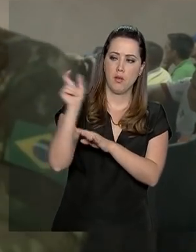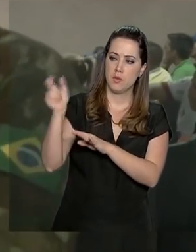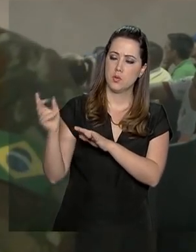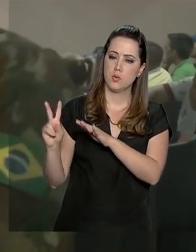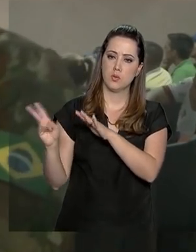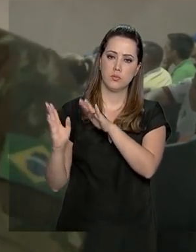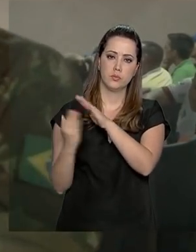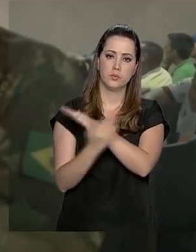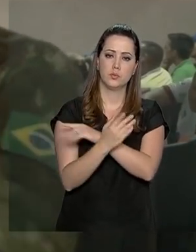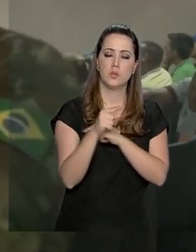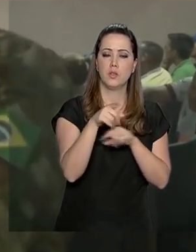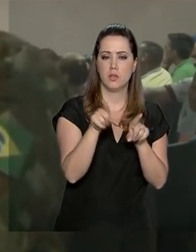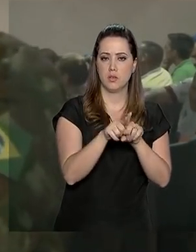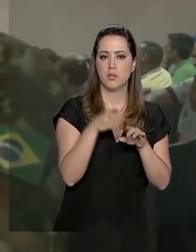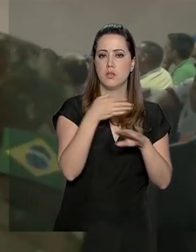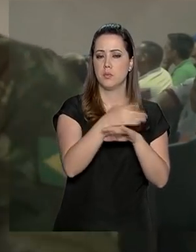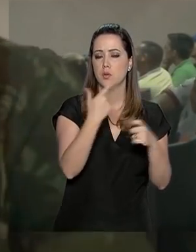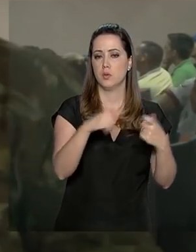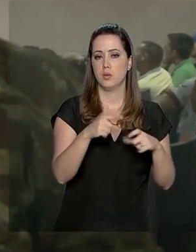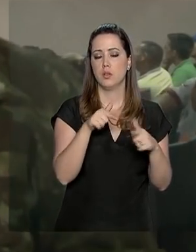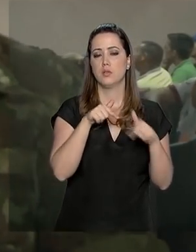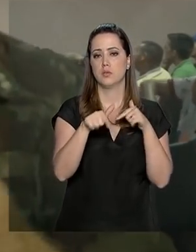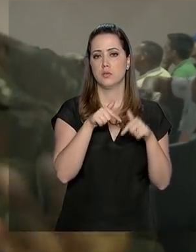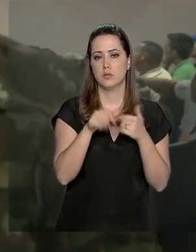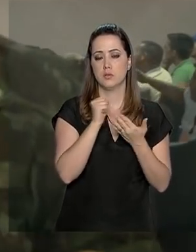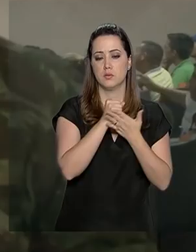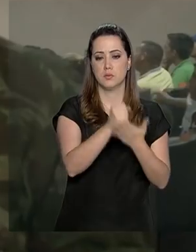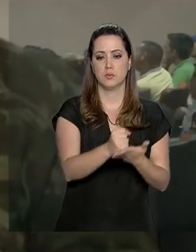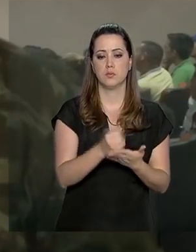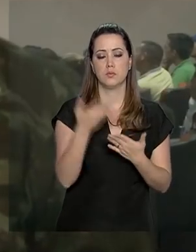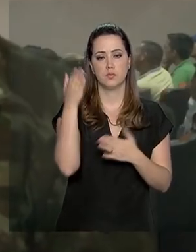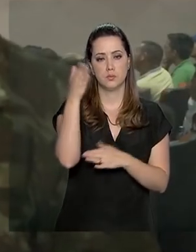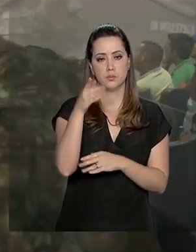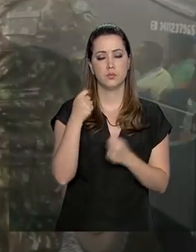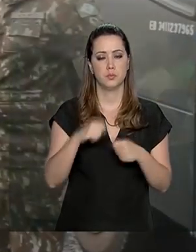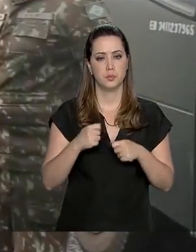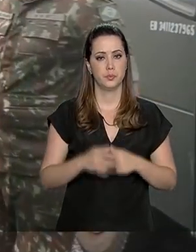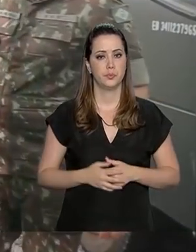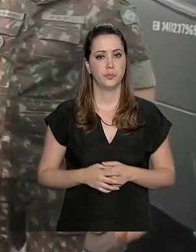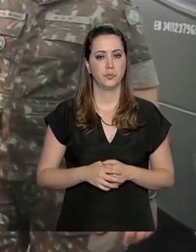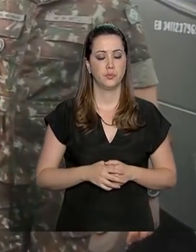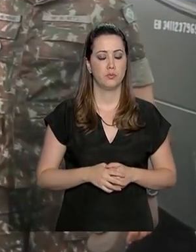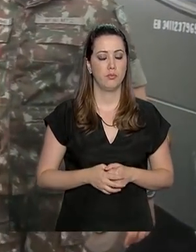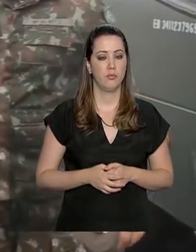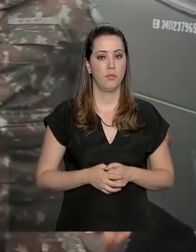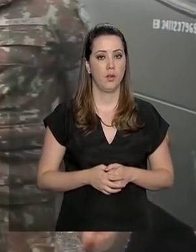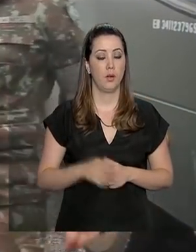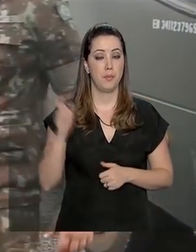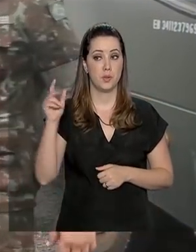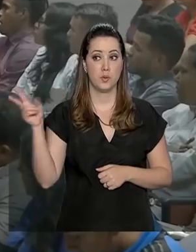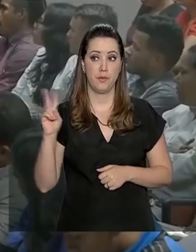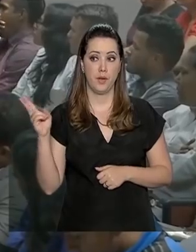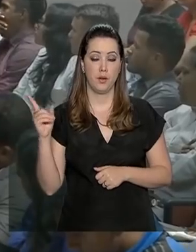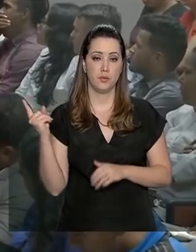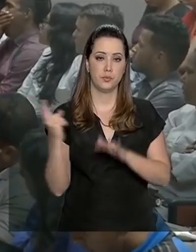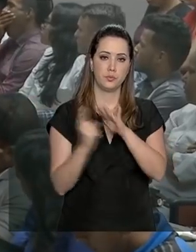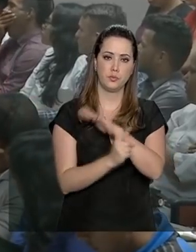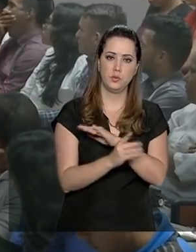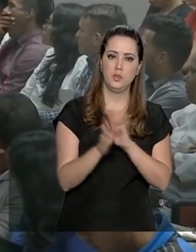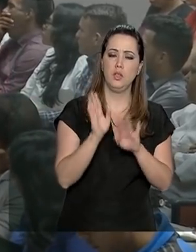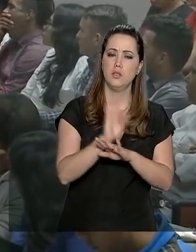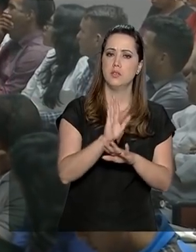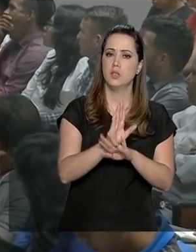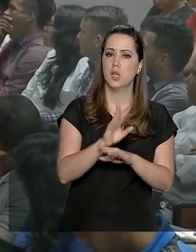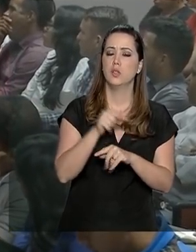complementa o mercado, aquele local que o hotel ou o resort precisa. Para os imigrantes venezuelanos, este apoio